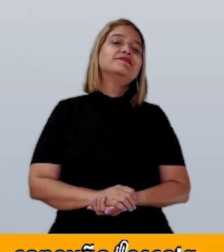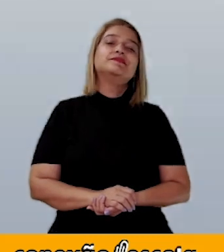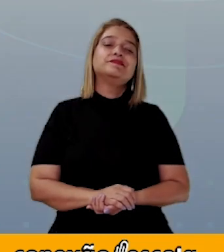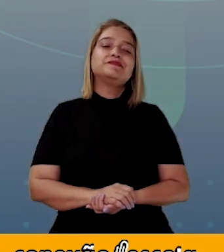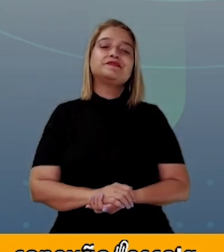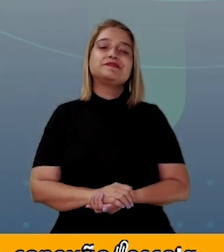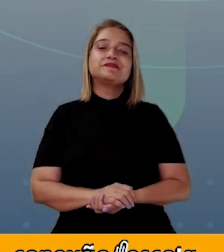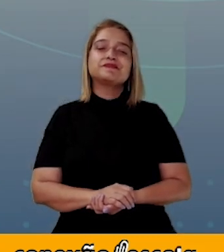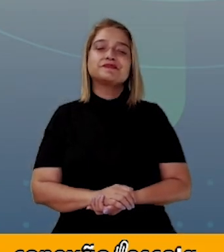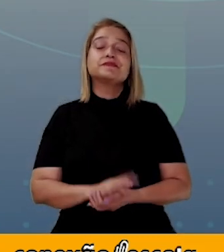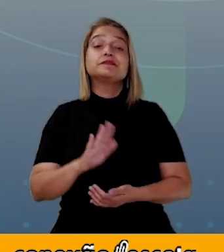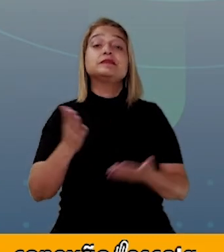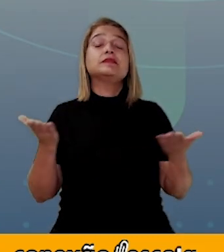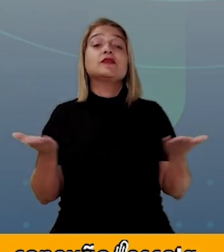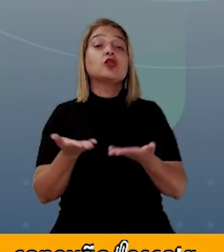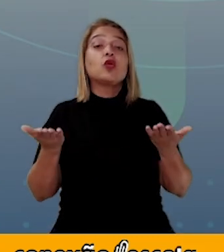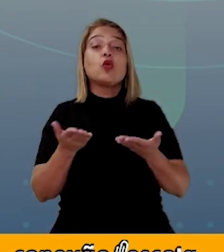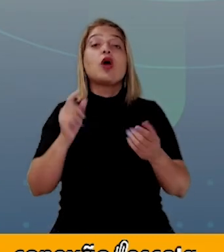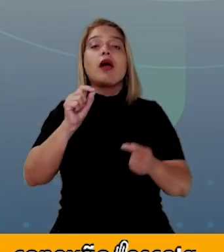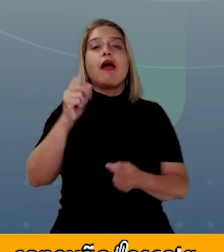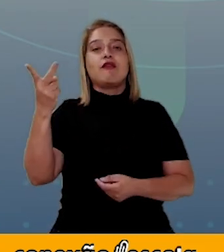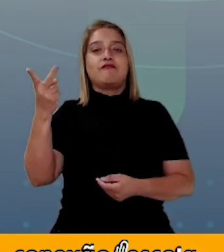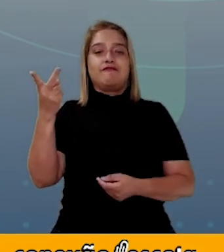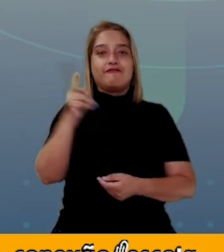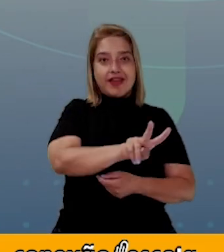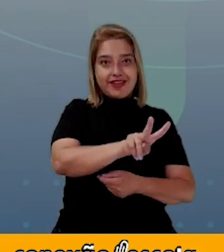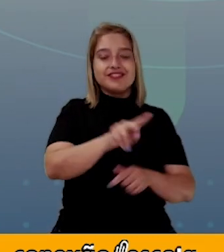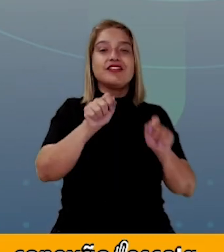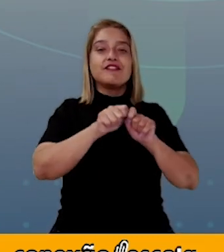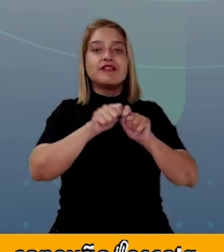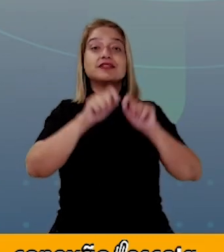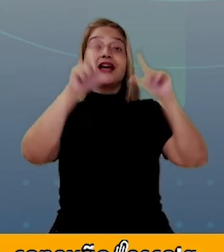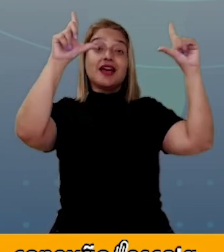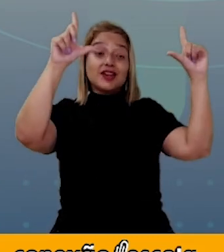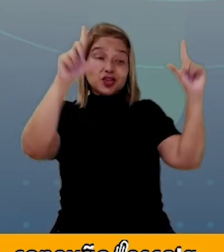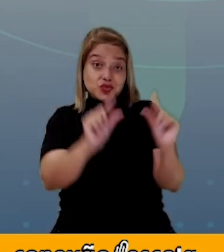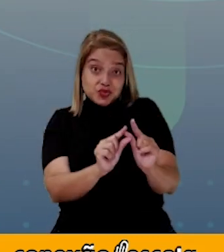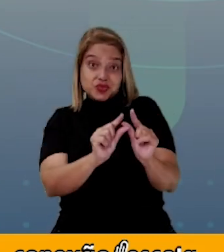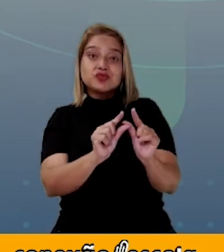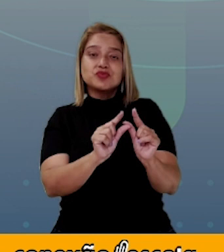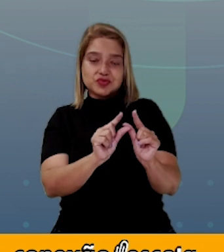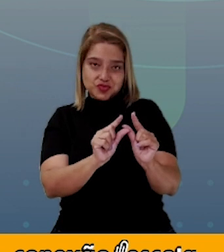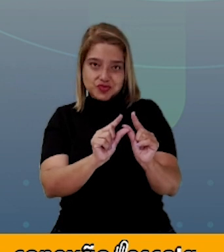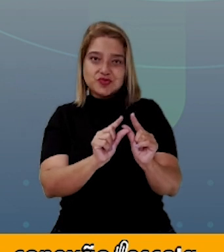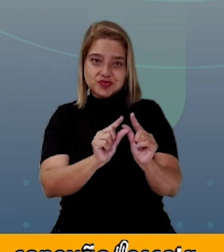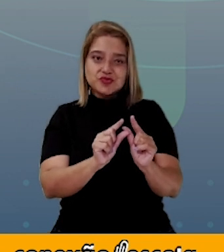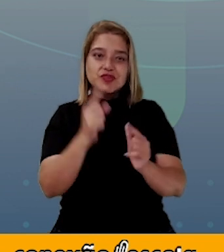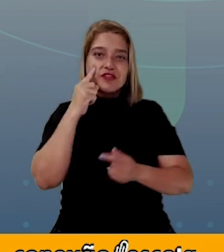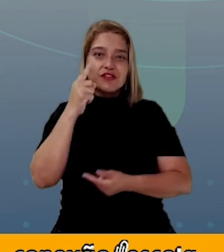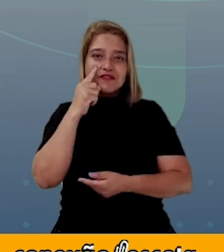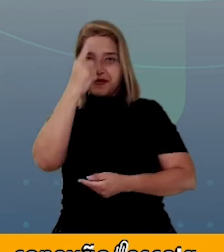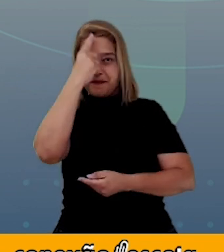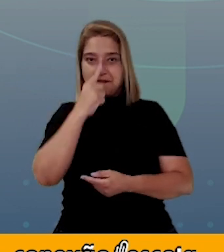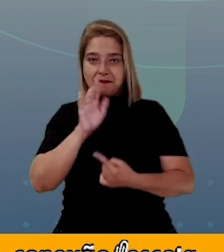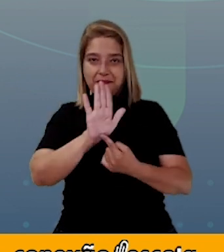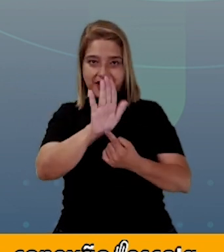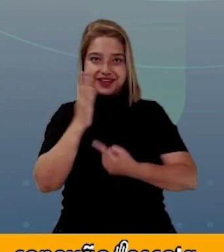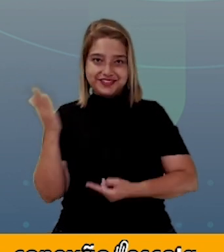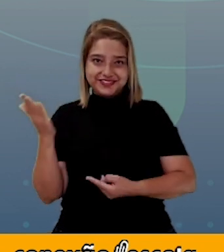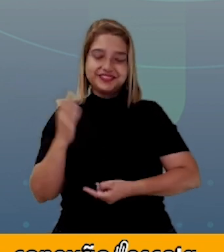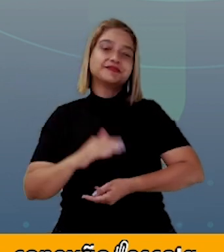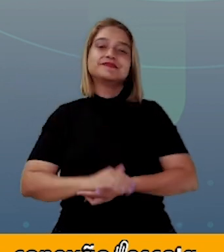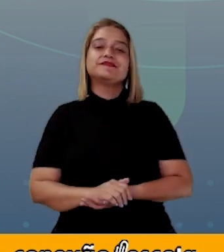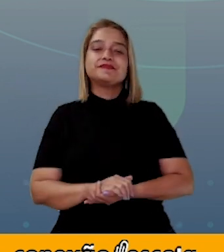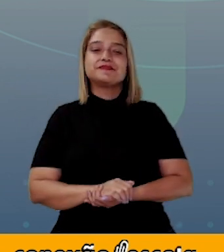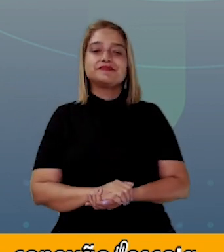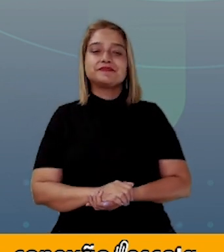Vamos fazer agora o inverso. Vamos fazer a redução da próxima figura. Ok?